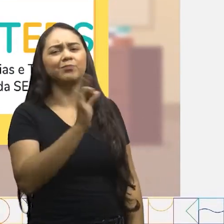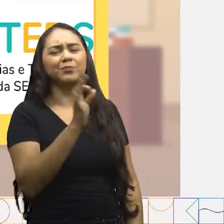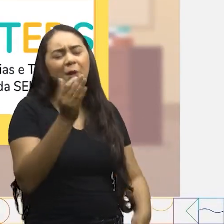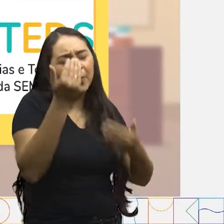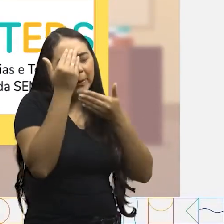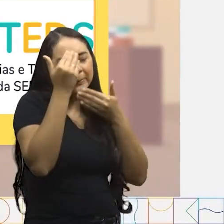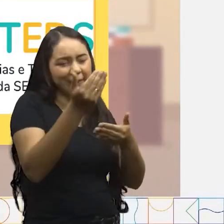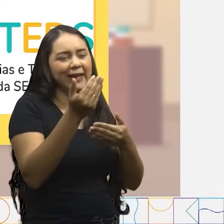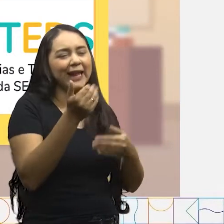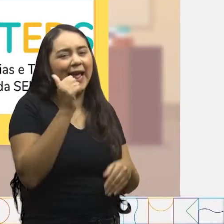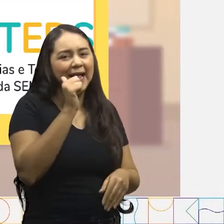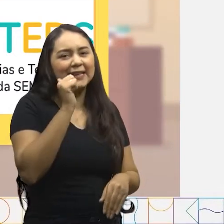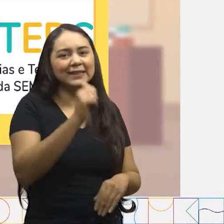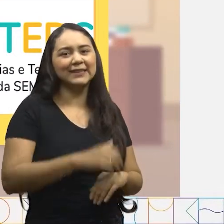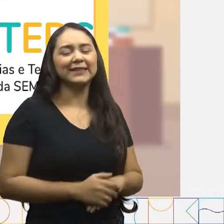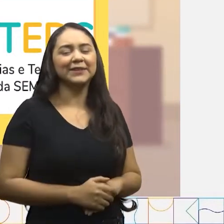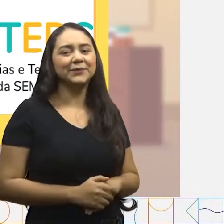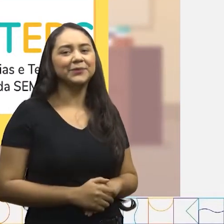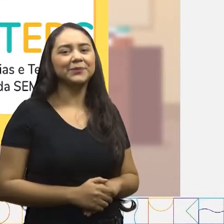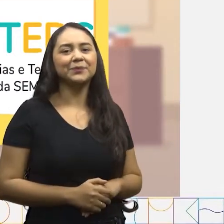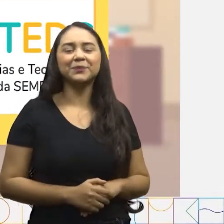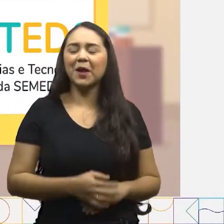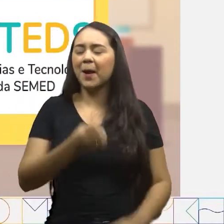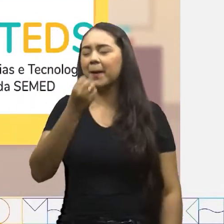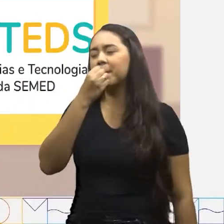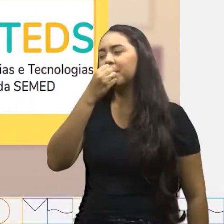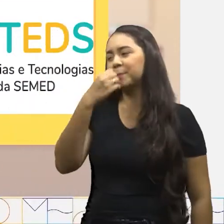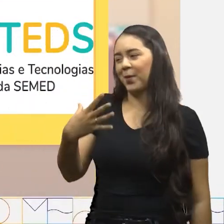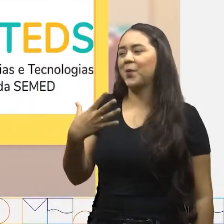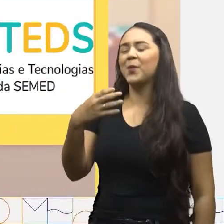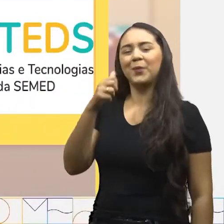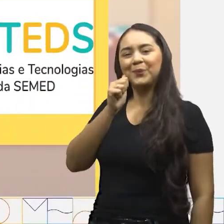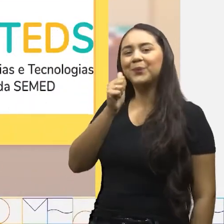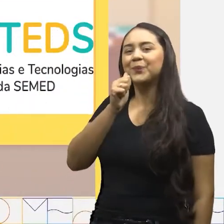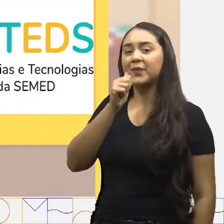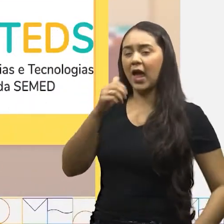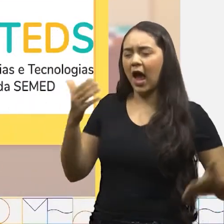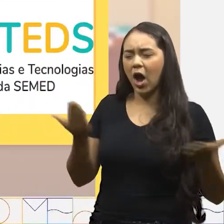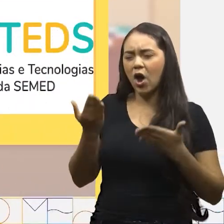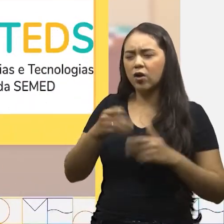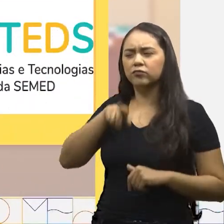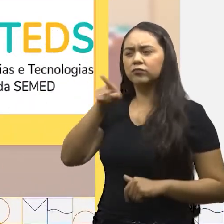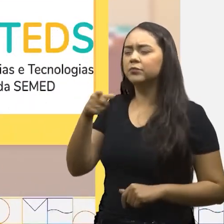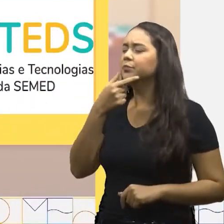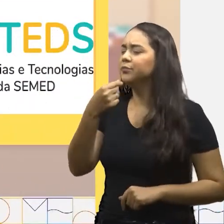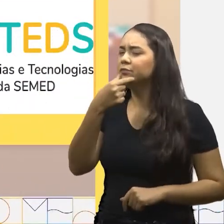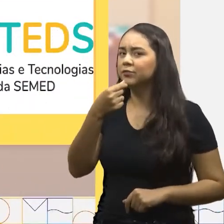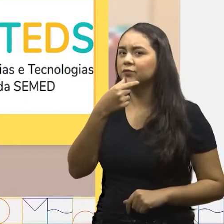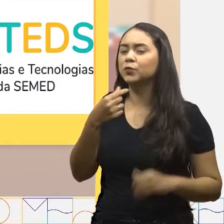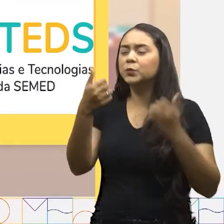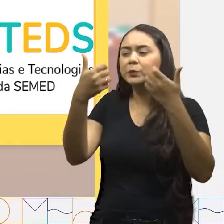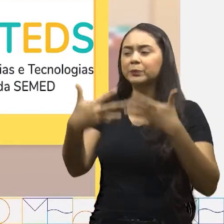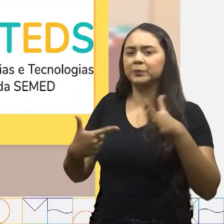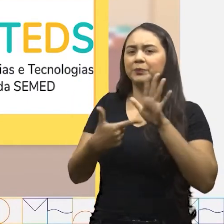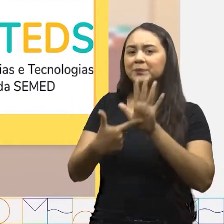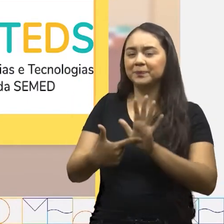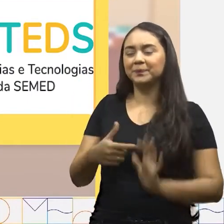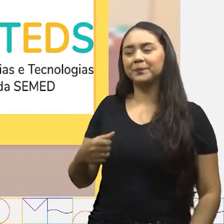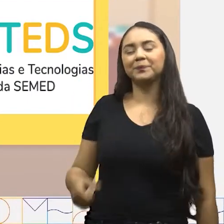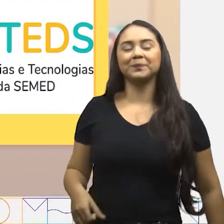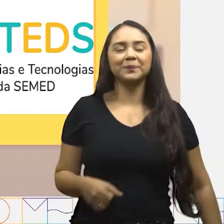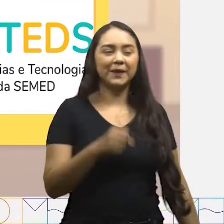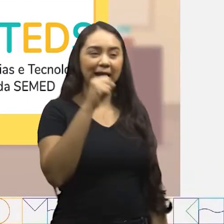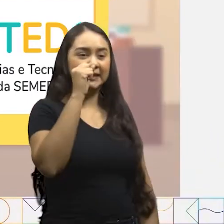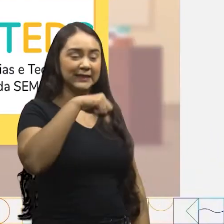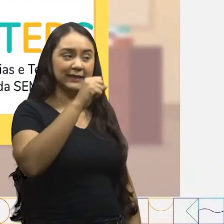Sarinha! De nada, João! Por nada! bem, Sara! Agora é a sua vez, João Marcelo! Sim, professora!